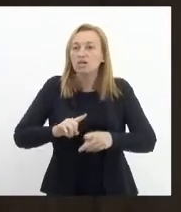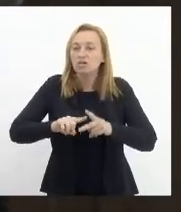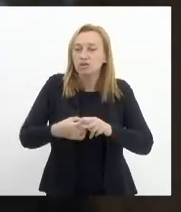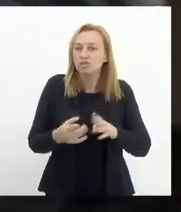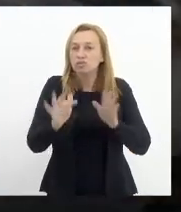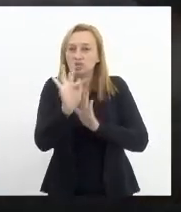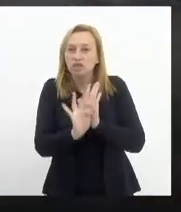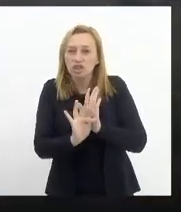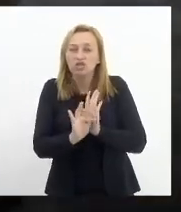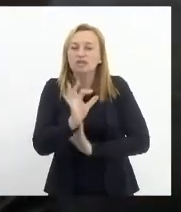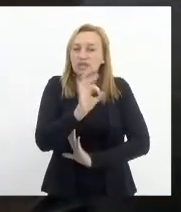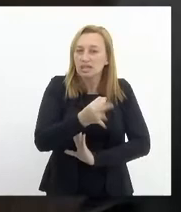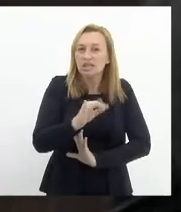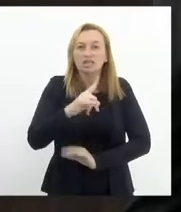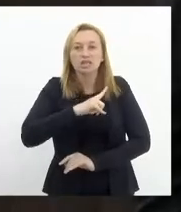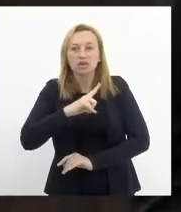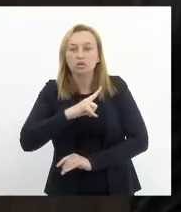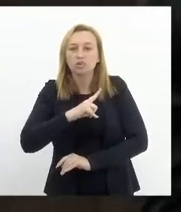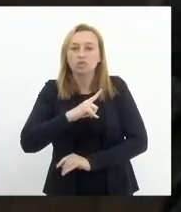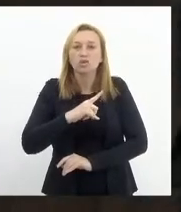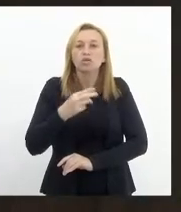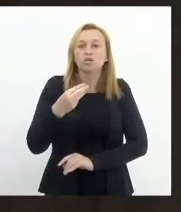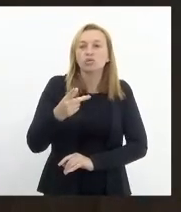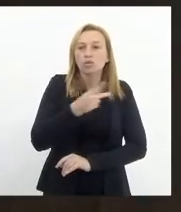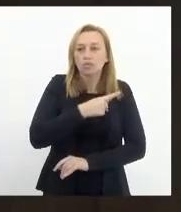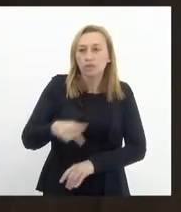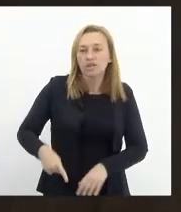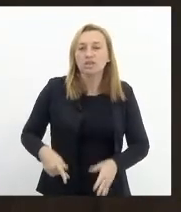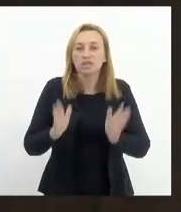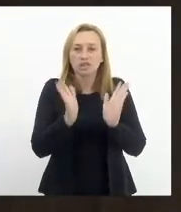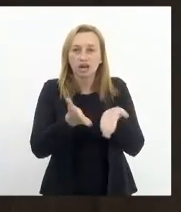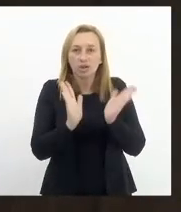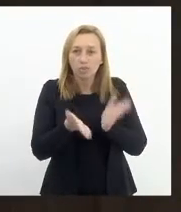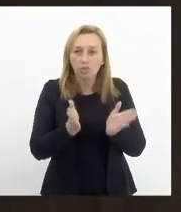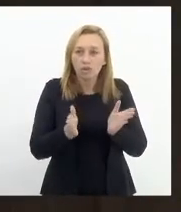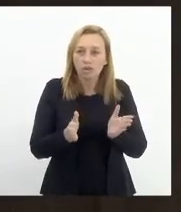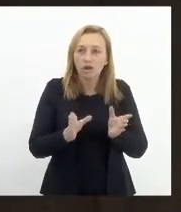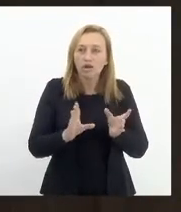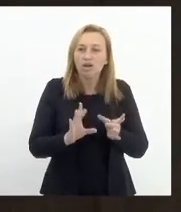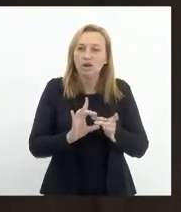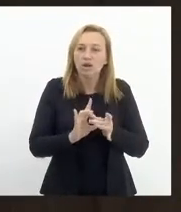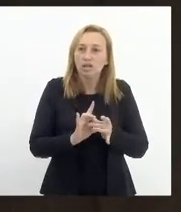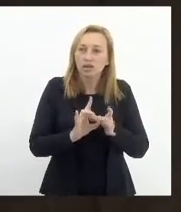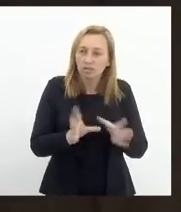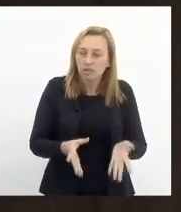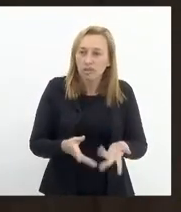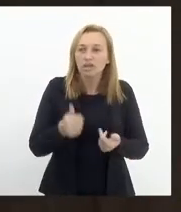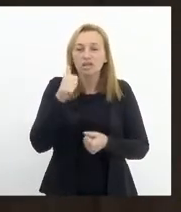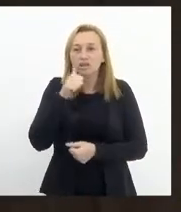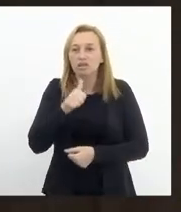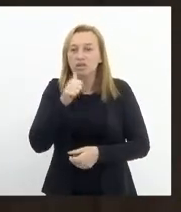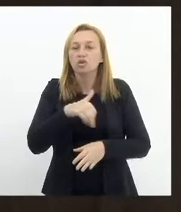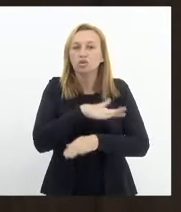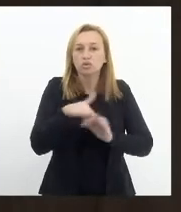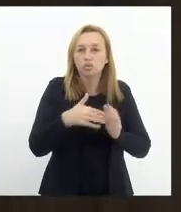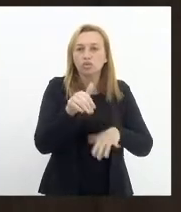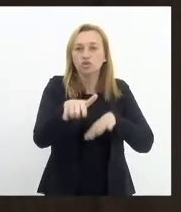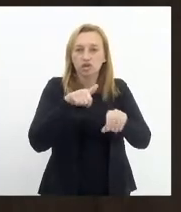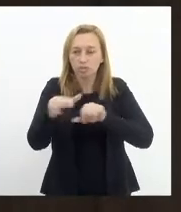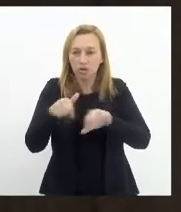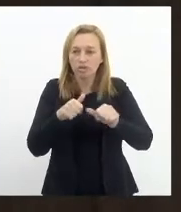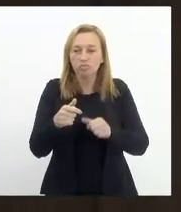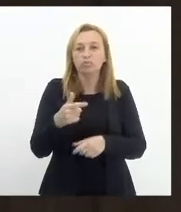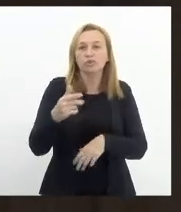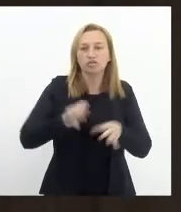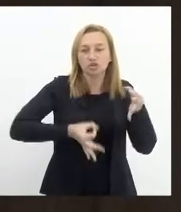que eu tenho certeza com o presidente também agora contemplando as mulheres, todos serão efetivamente chamados por uma questão de justiça.